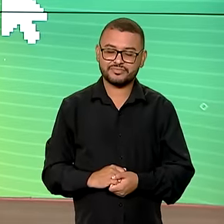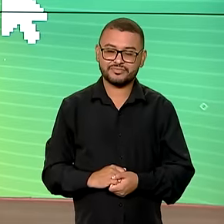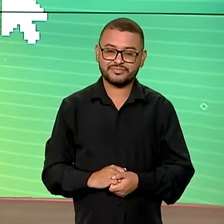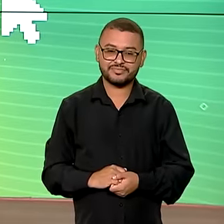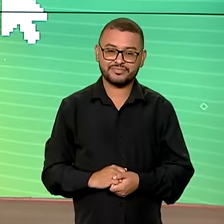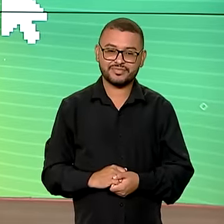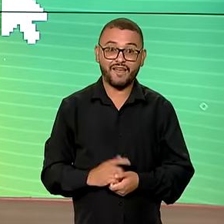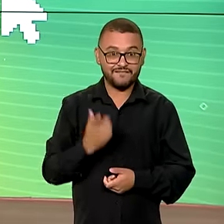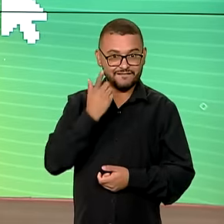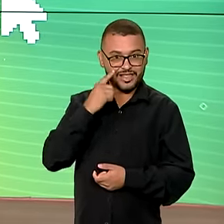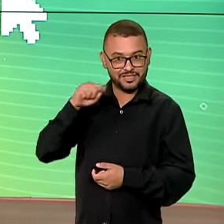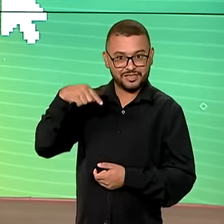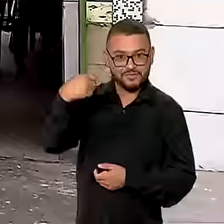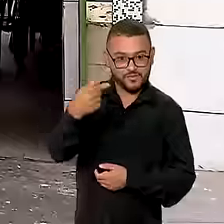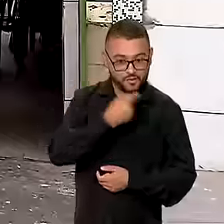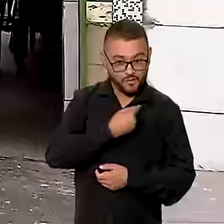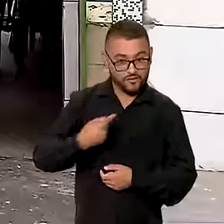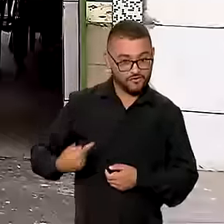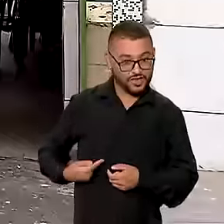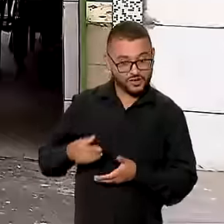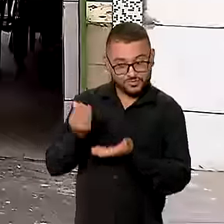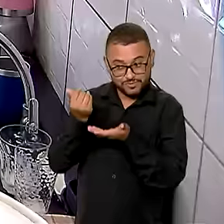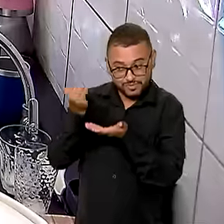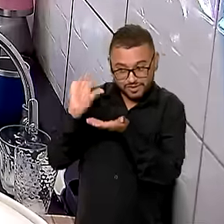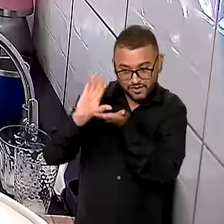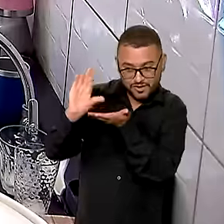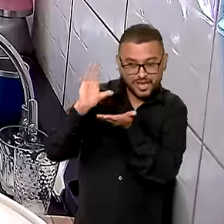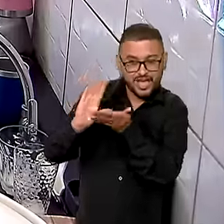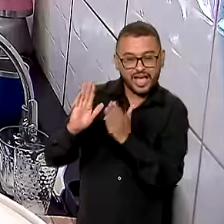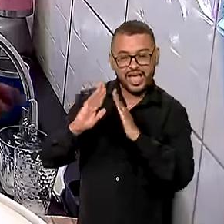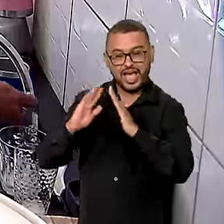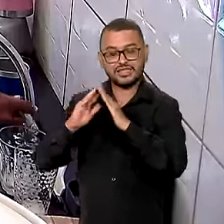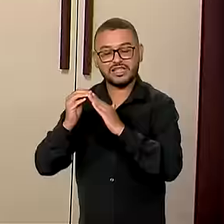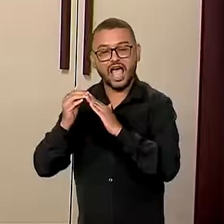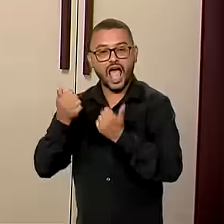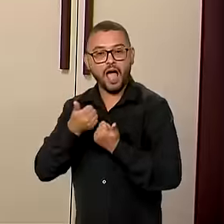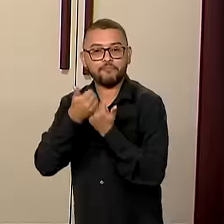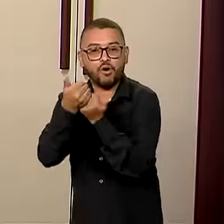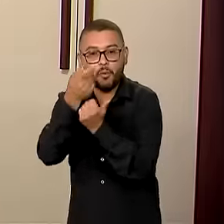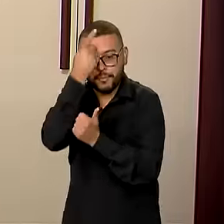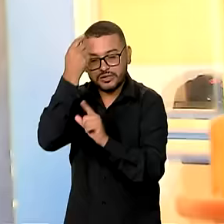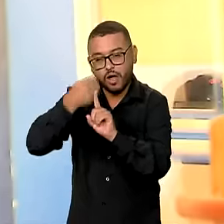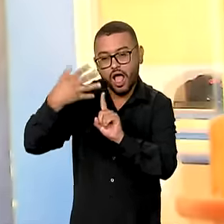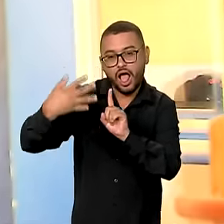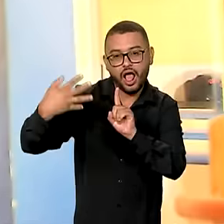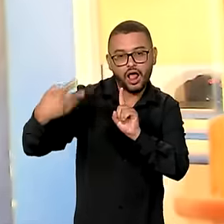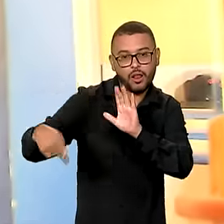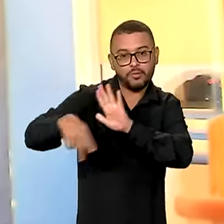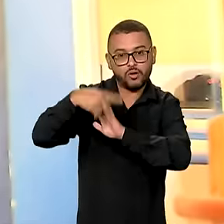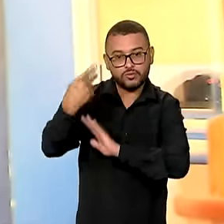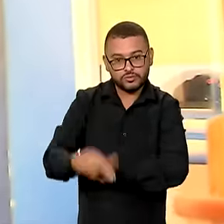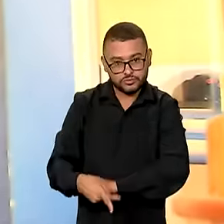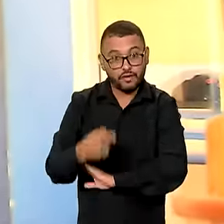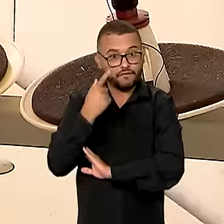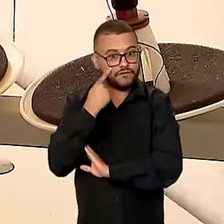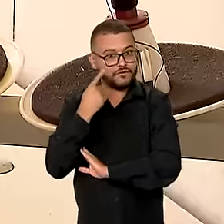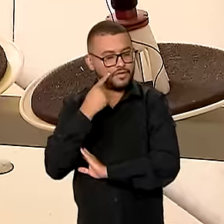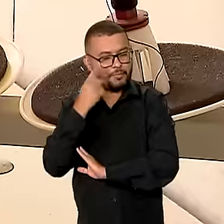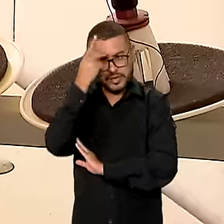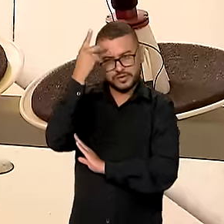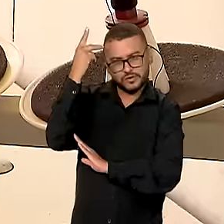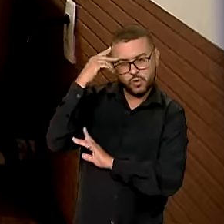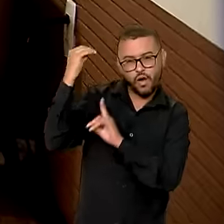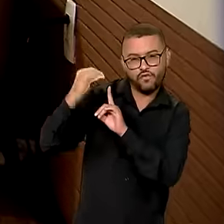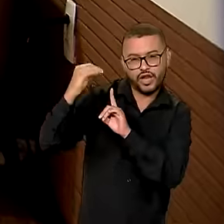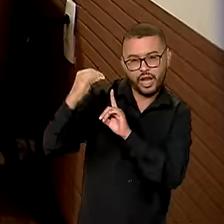E veja a seguir. Governo investe em casas de acolhimento à população LGBTQIA+, em situação